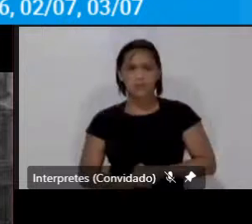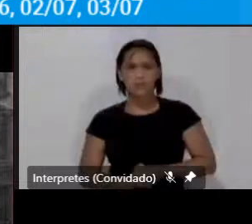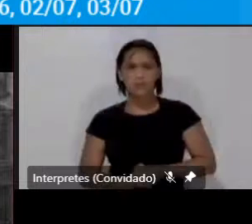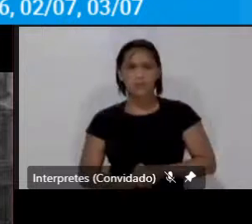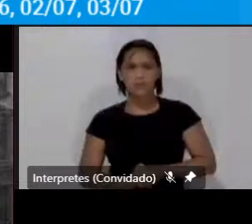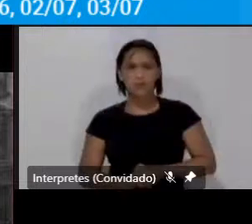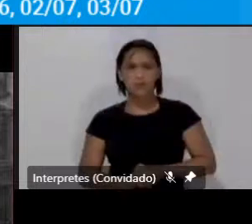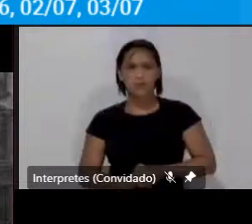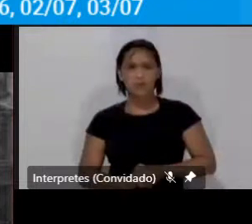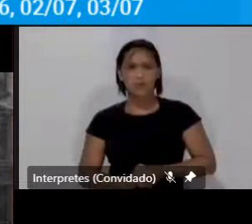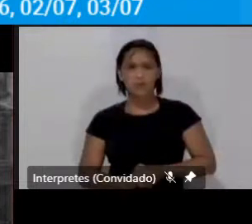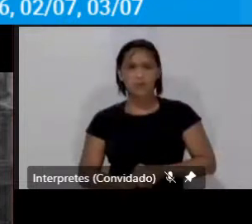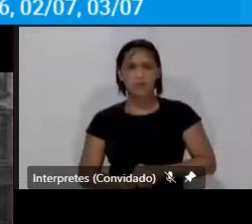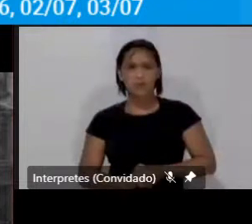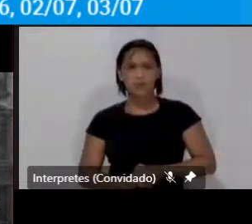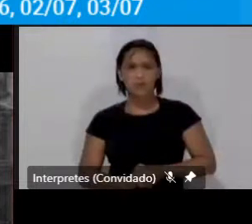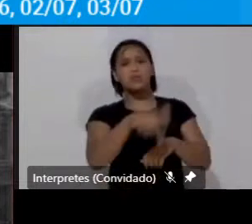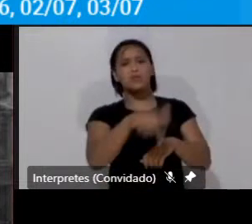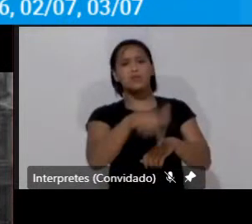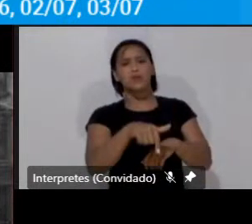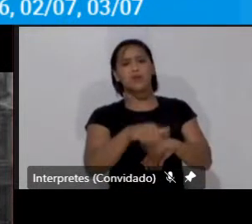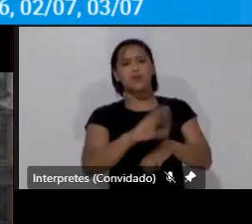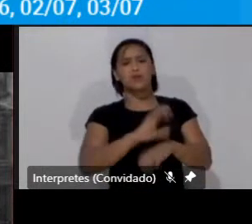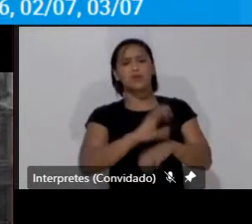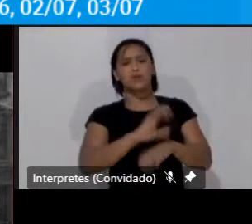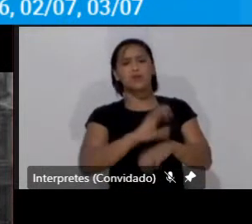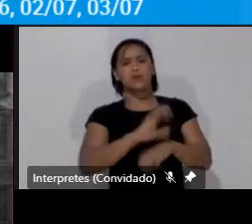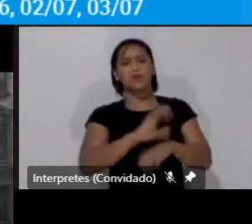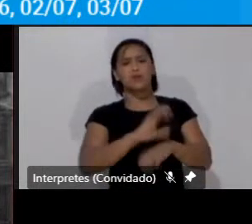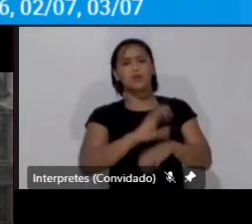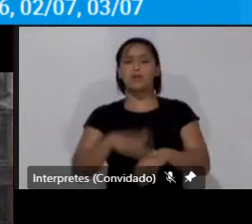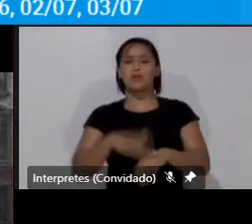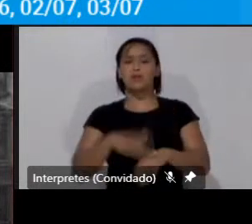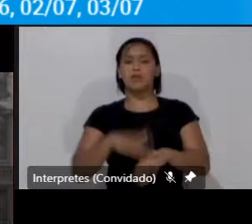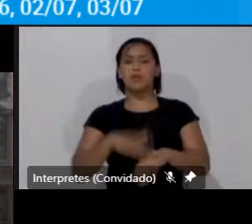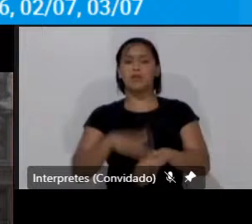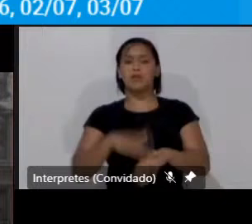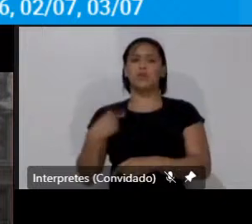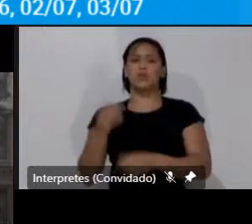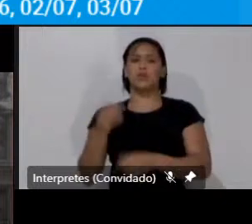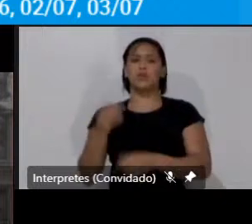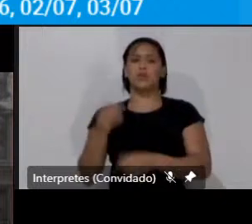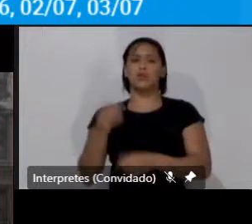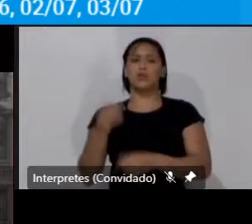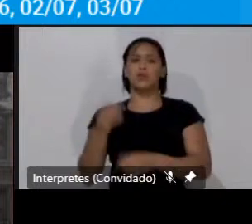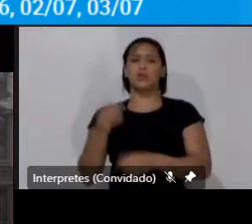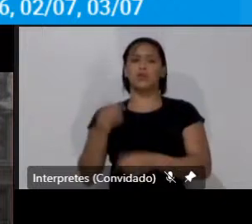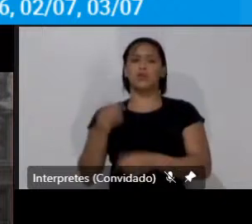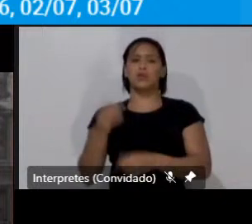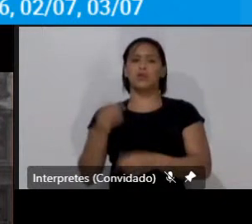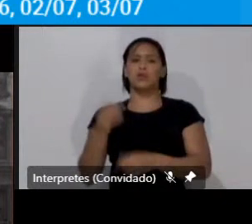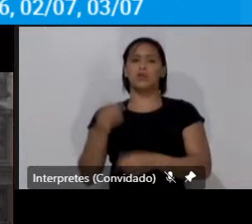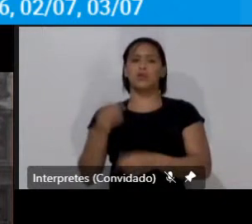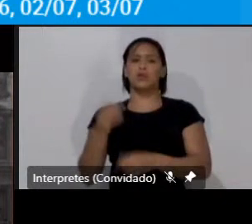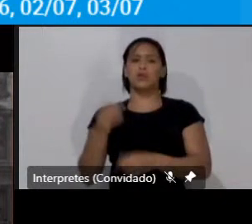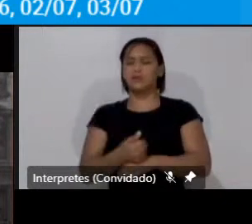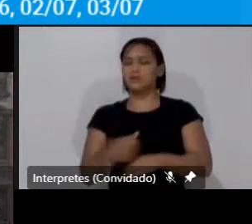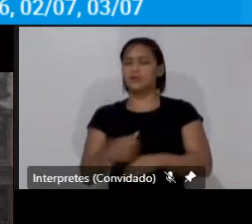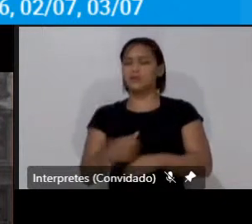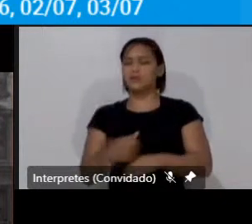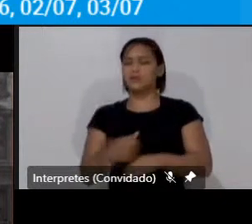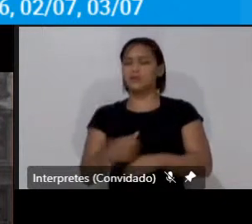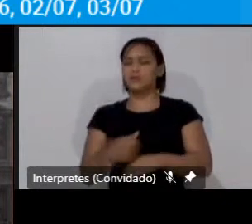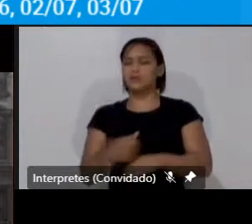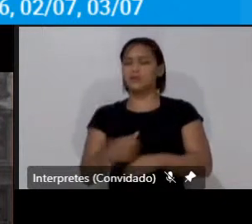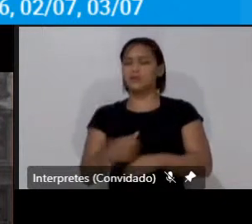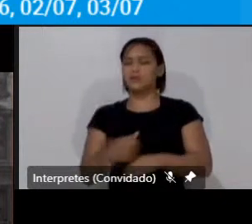fluxos e do significado dos sistemas de maior eficiência de maior capacidade e da competitividade com